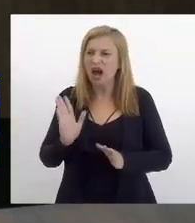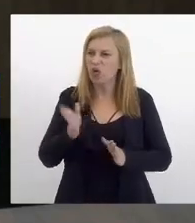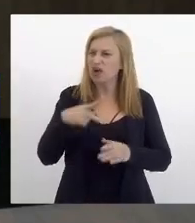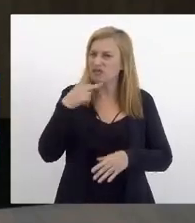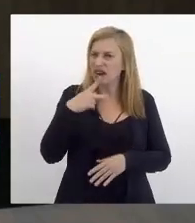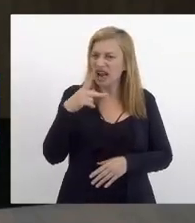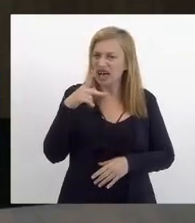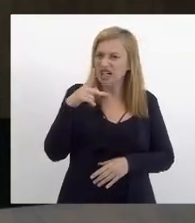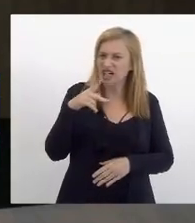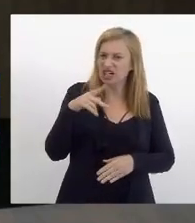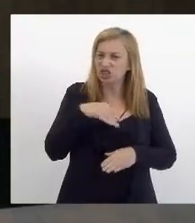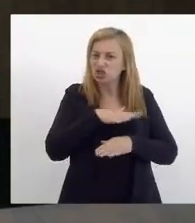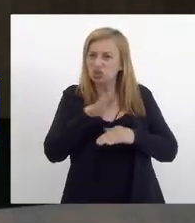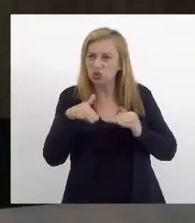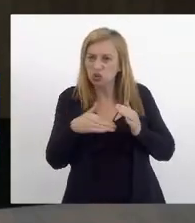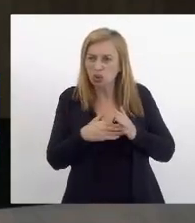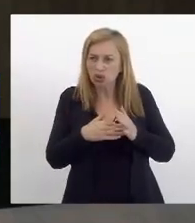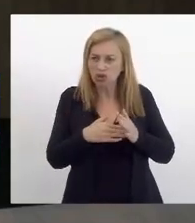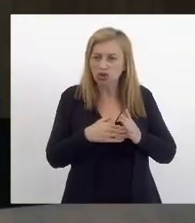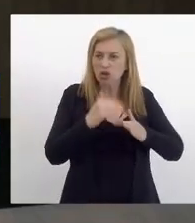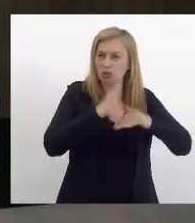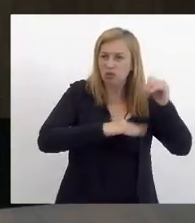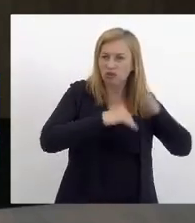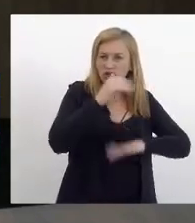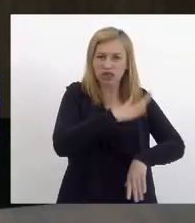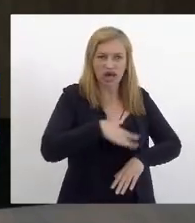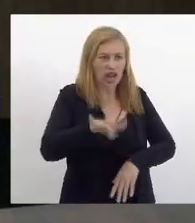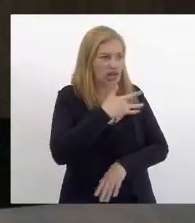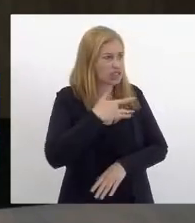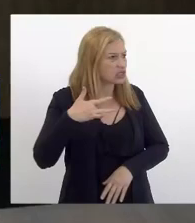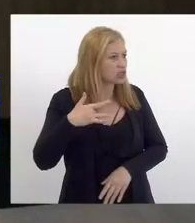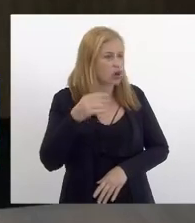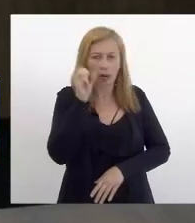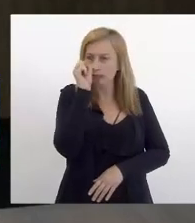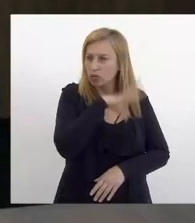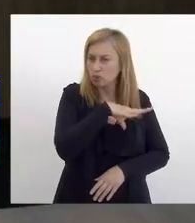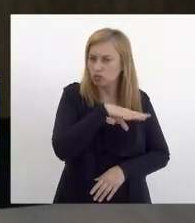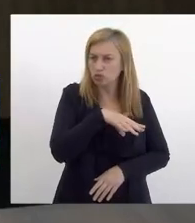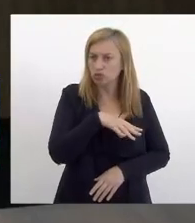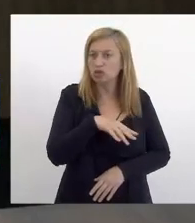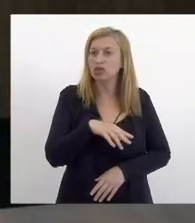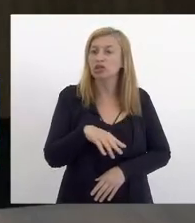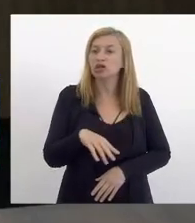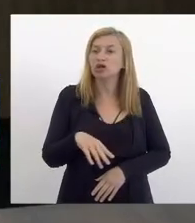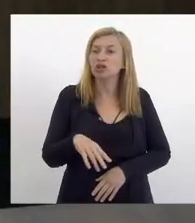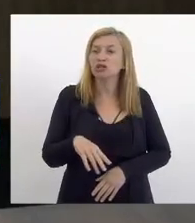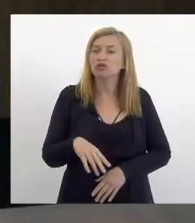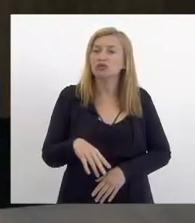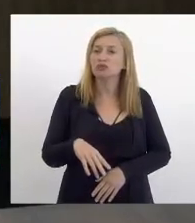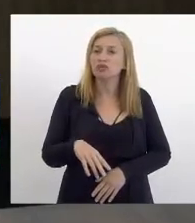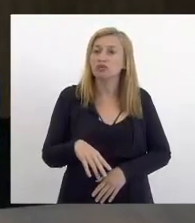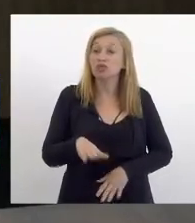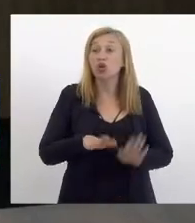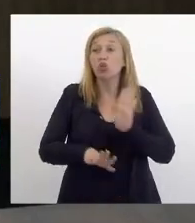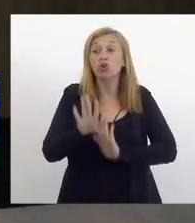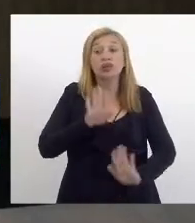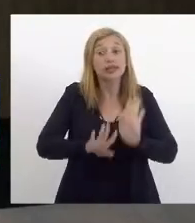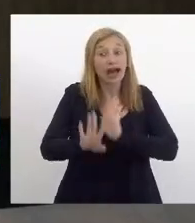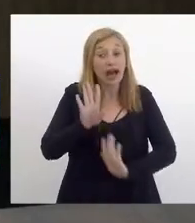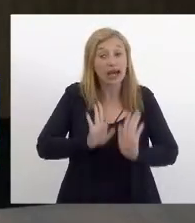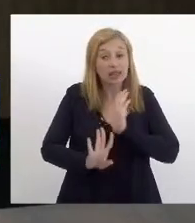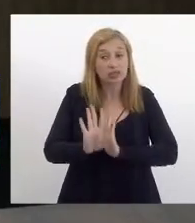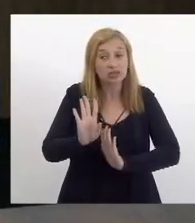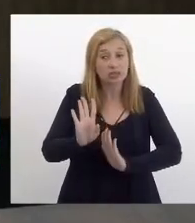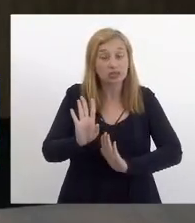e falar dos profissionais da área da saúde é um absurdo vamos lavar a boca vamos botar a